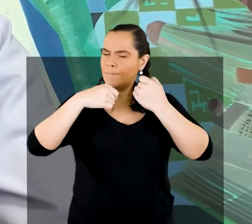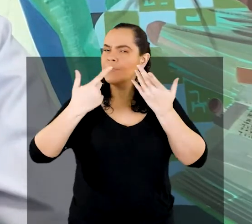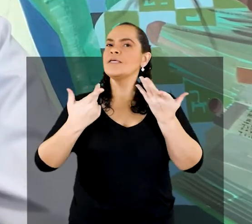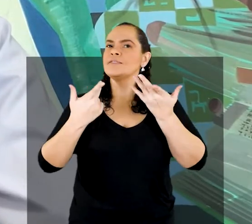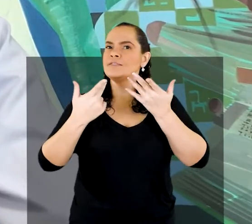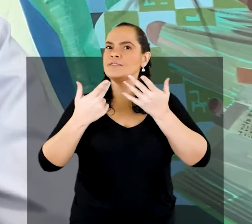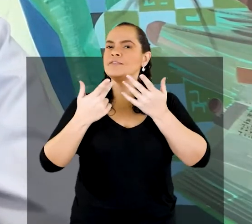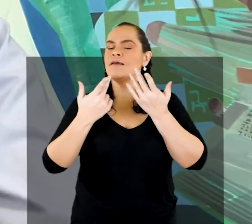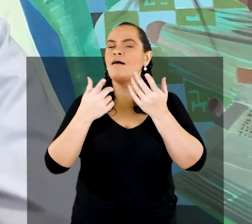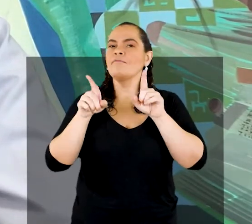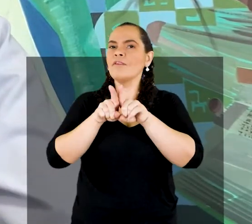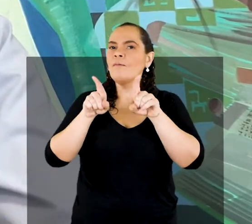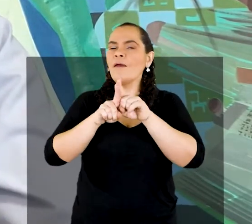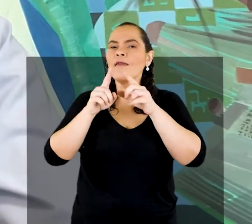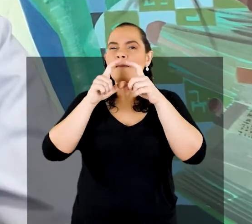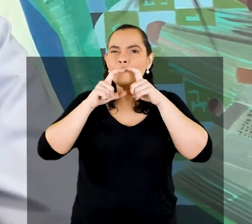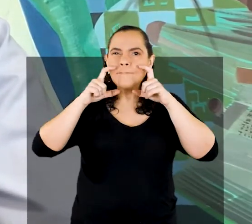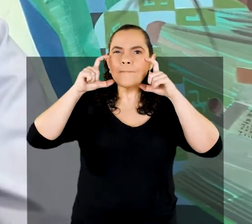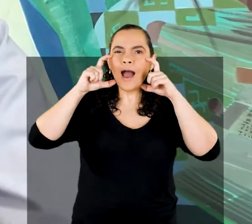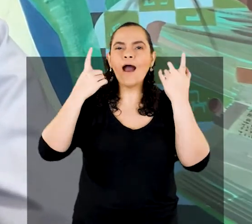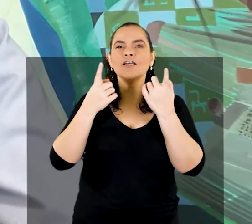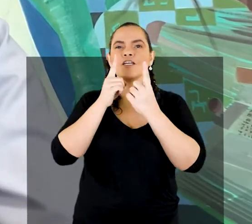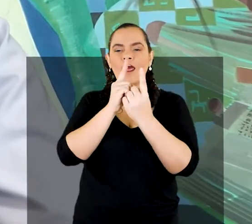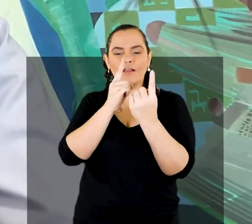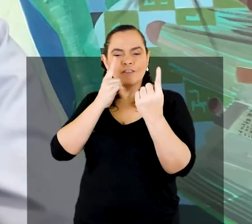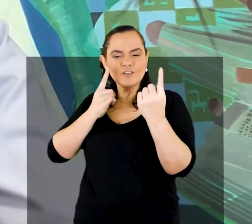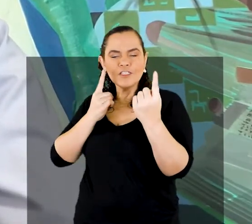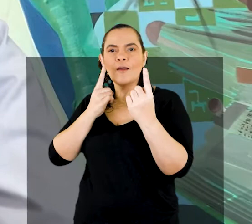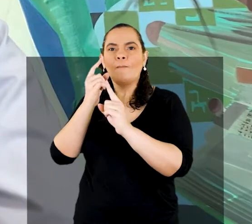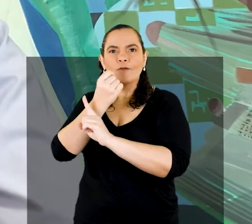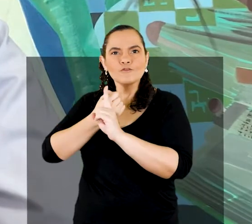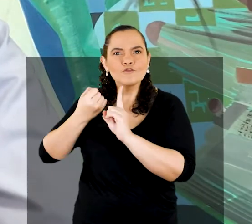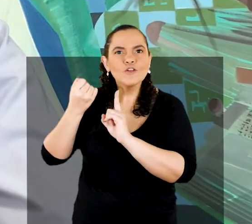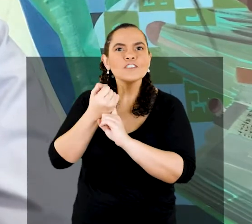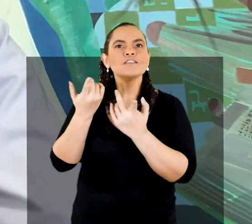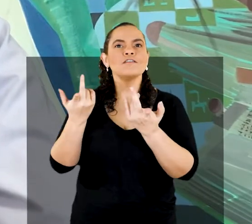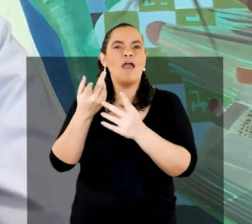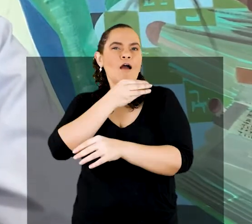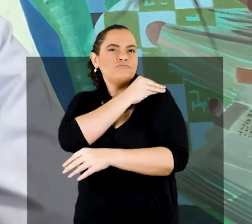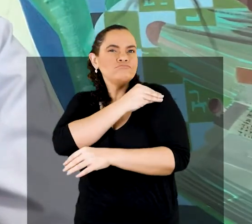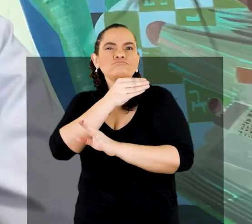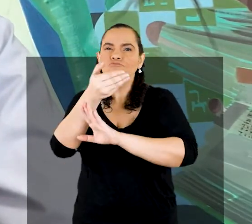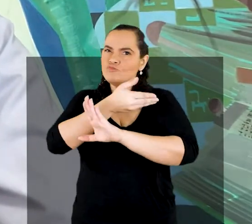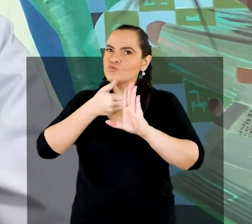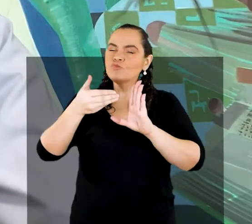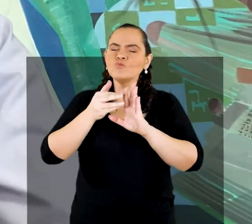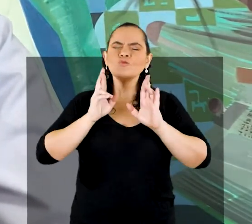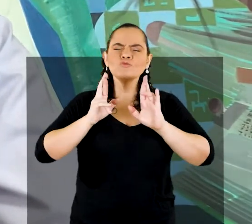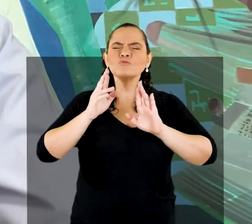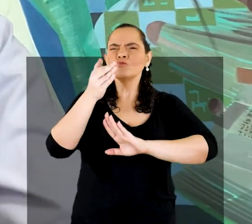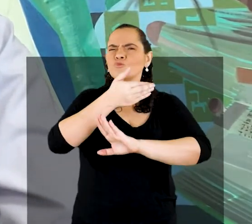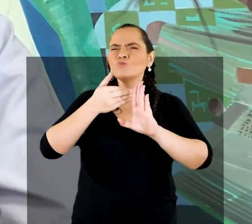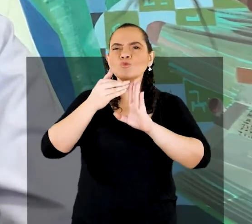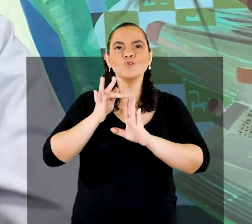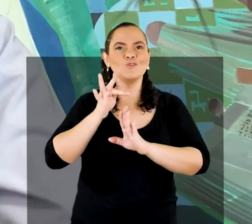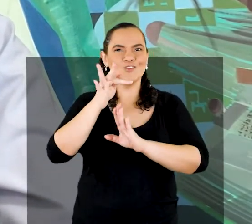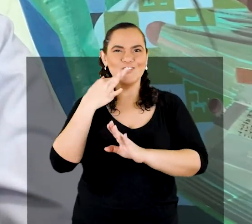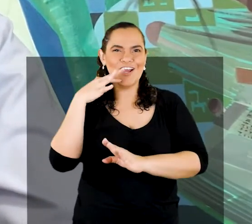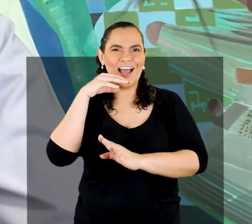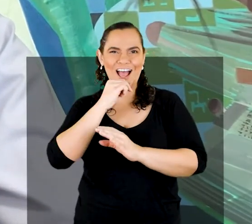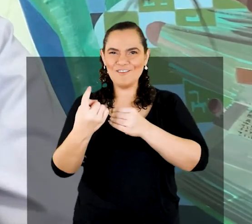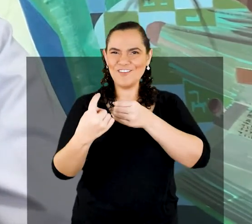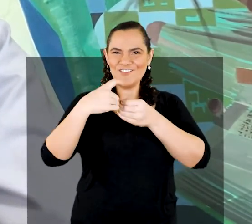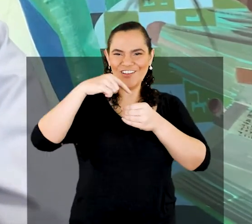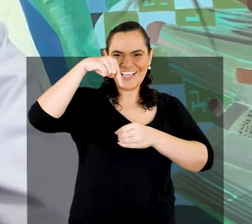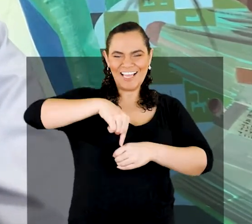reduzir os riscos de transmissão com o uso de máscara e o distanciamento social. Assim, esperamos ter em breve